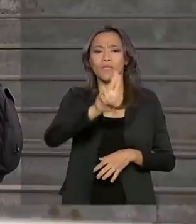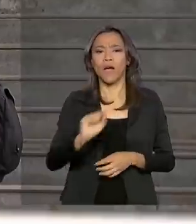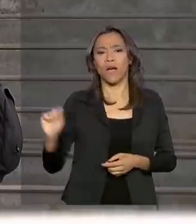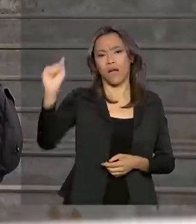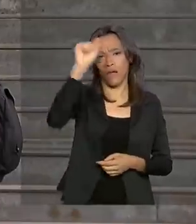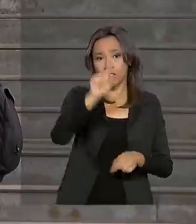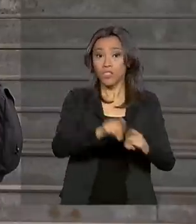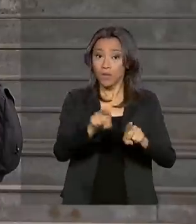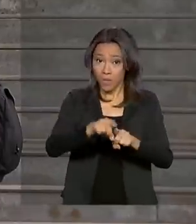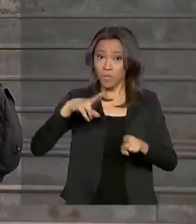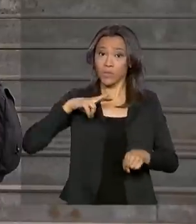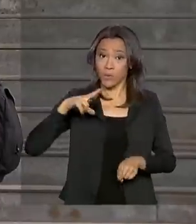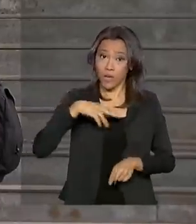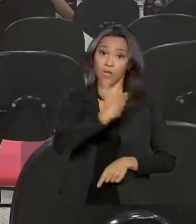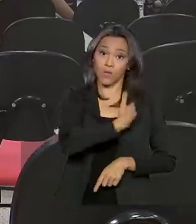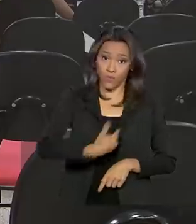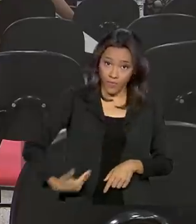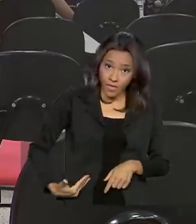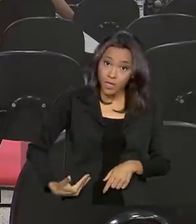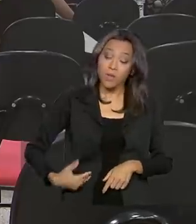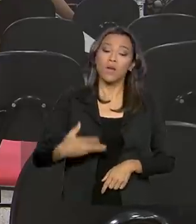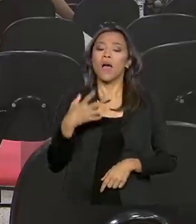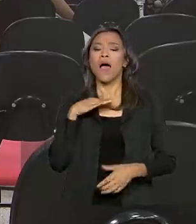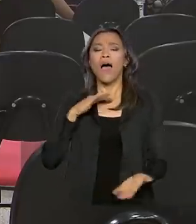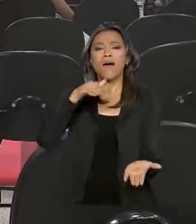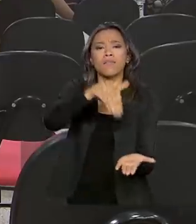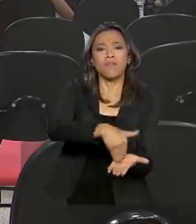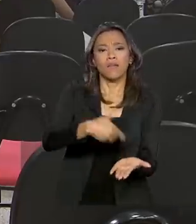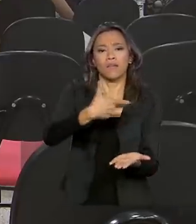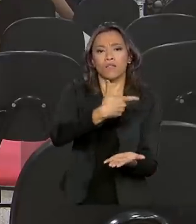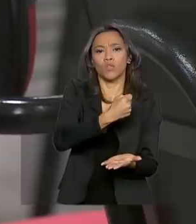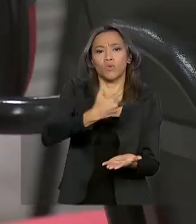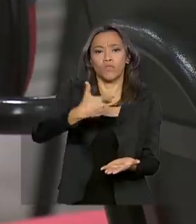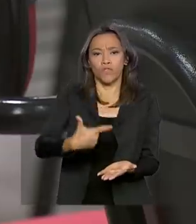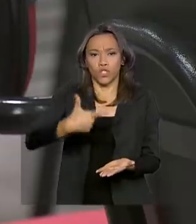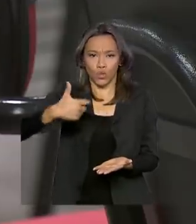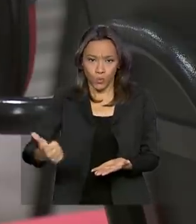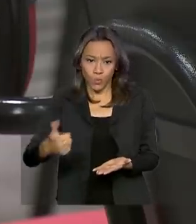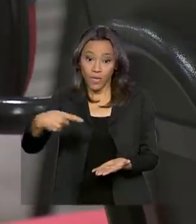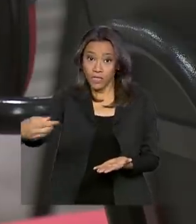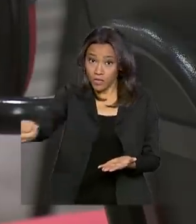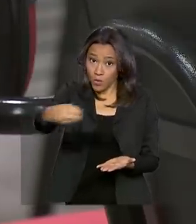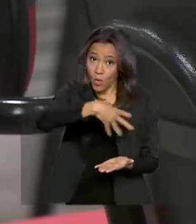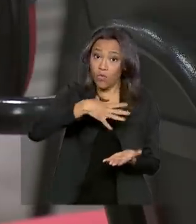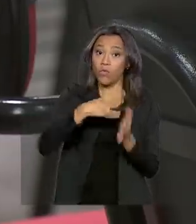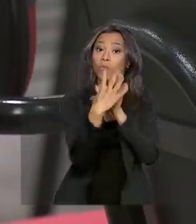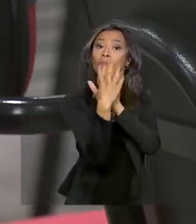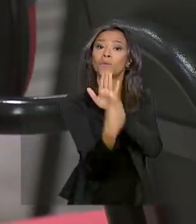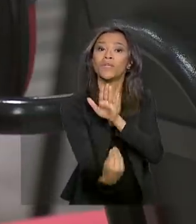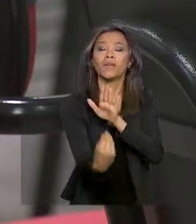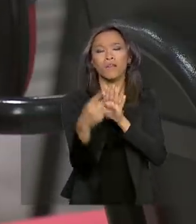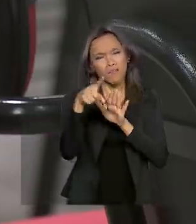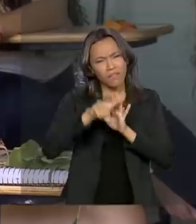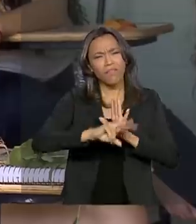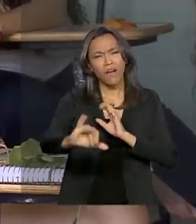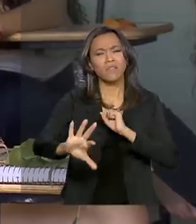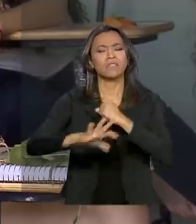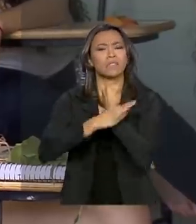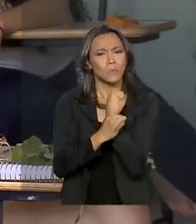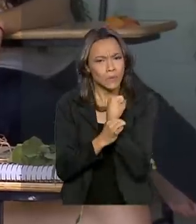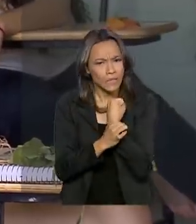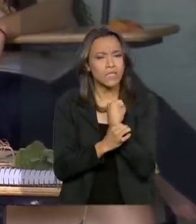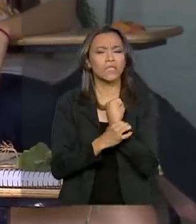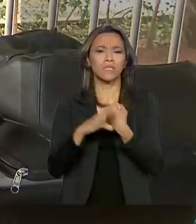públicas e privadas brasileiras, adotem até 2021 esse novo formato, que vai dar mais segurança e agilidade ao